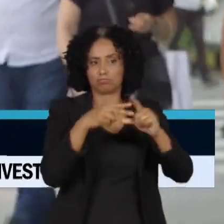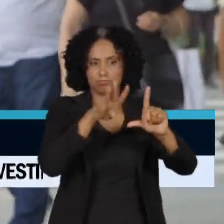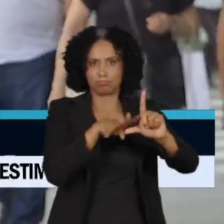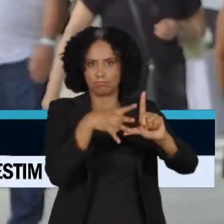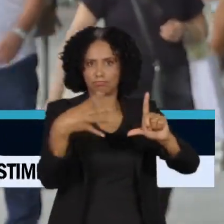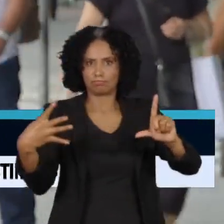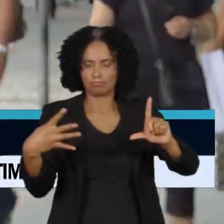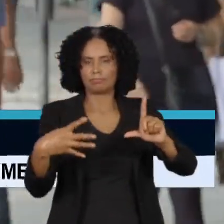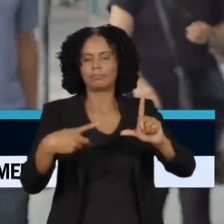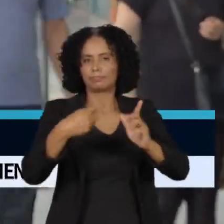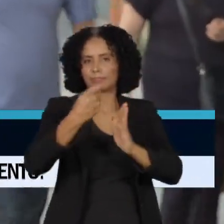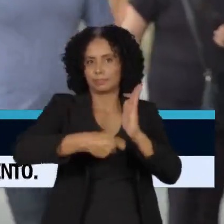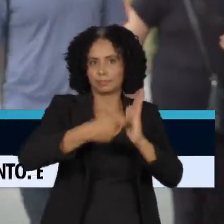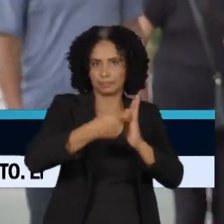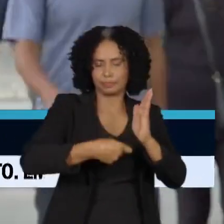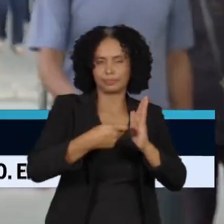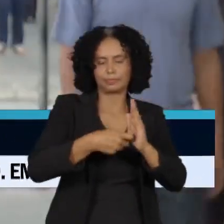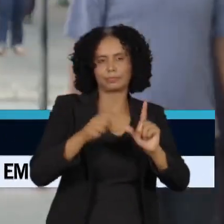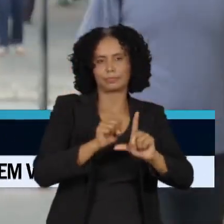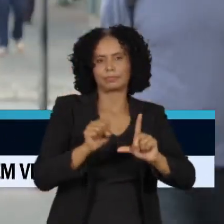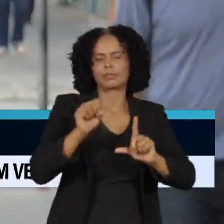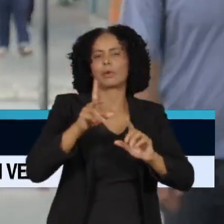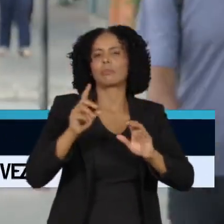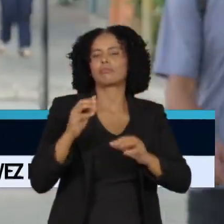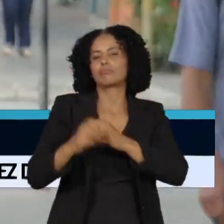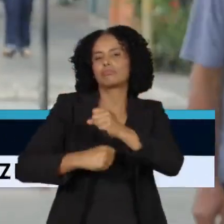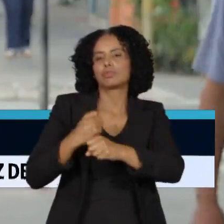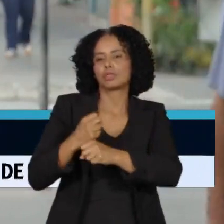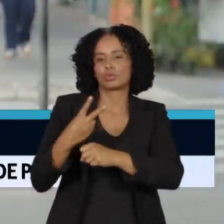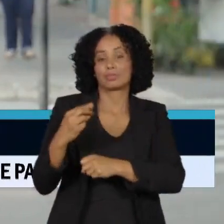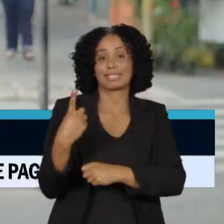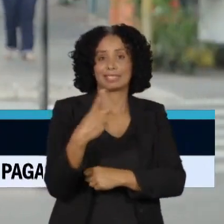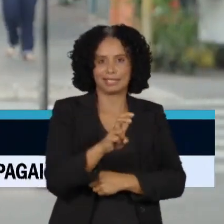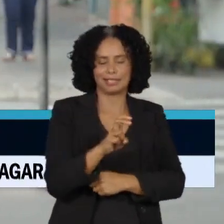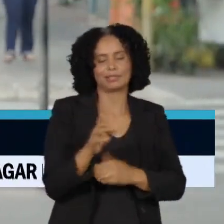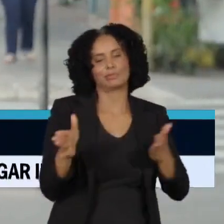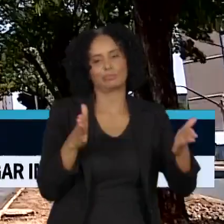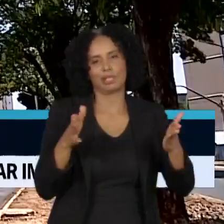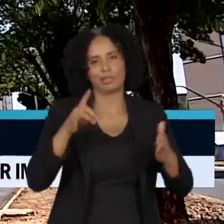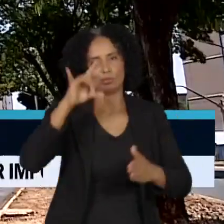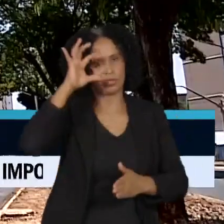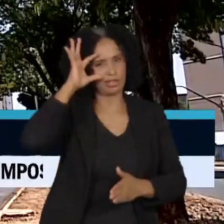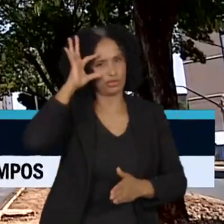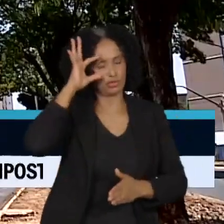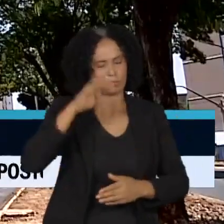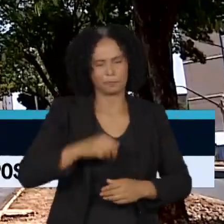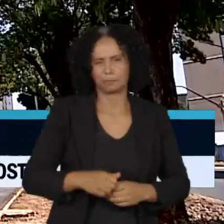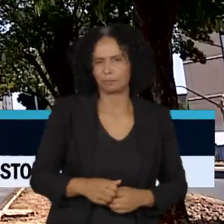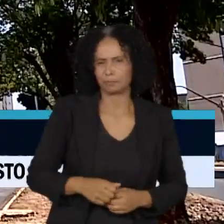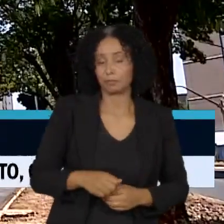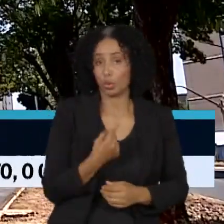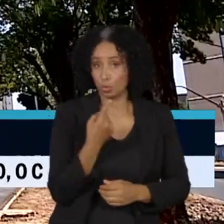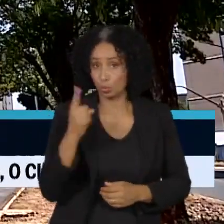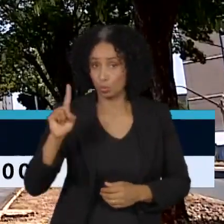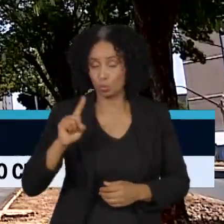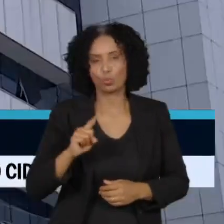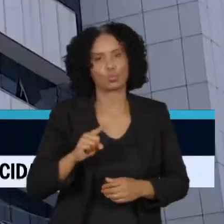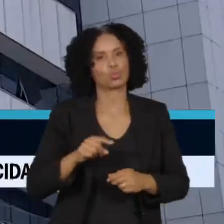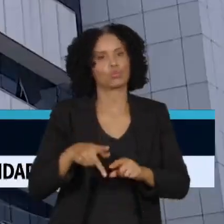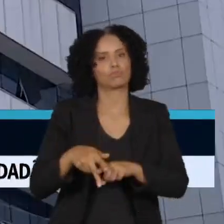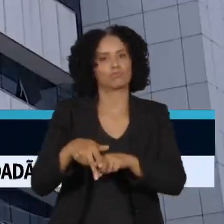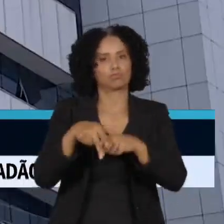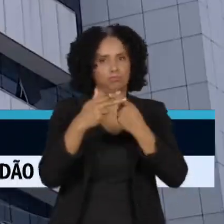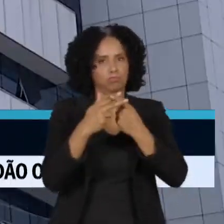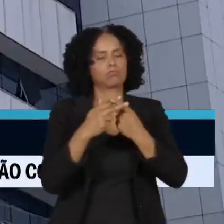alíquotas foi em 2015, no governo da então presidente Dilma Rousseff. O último reajuste pela inflação